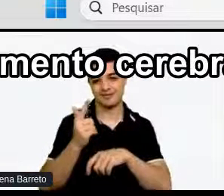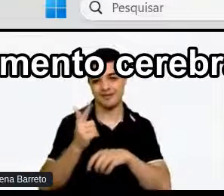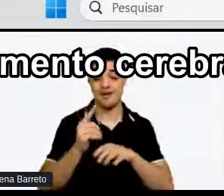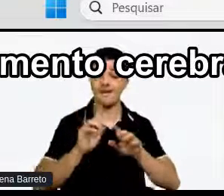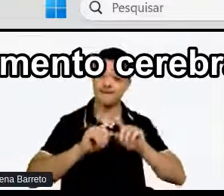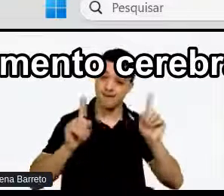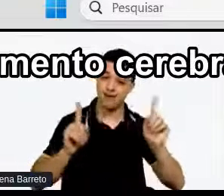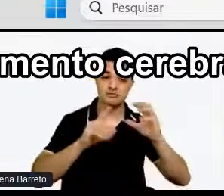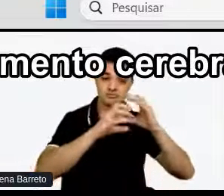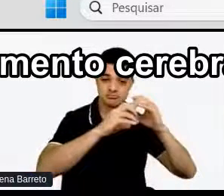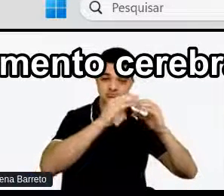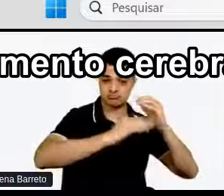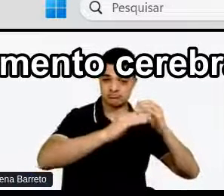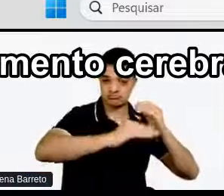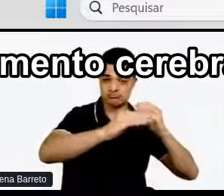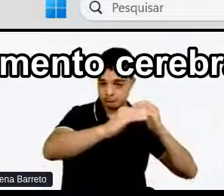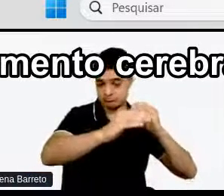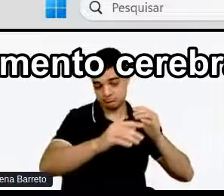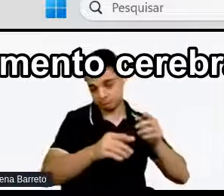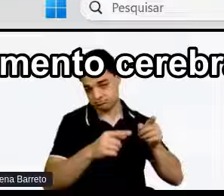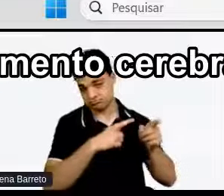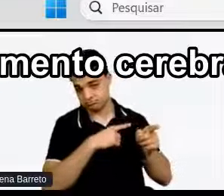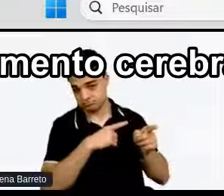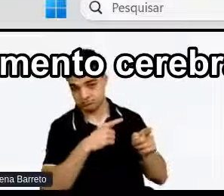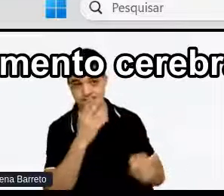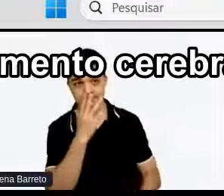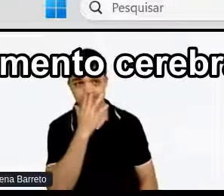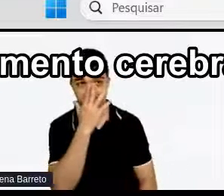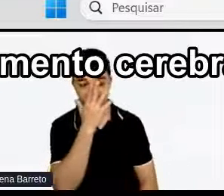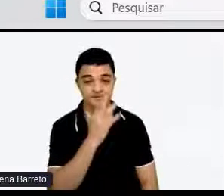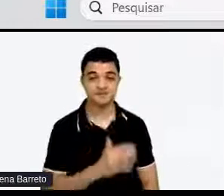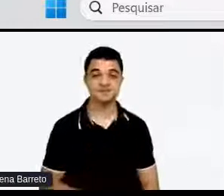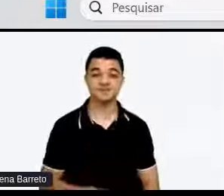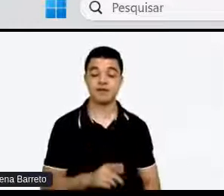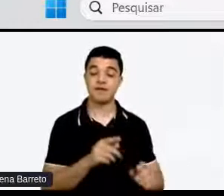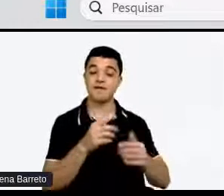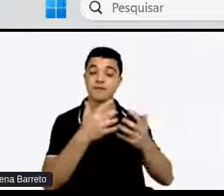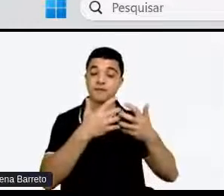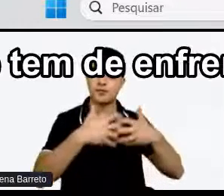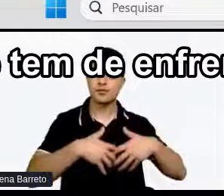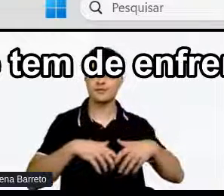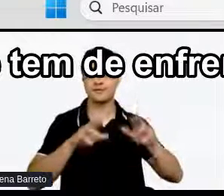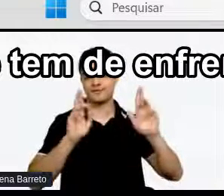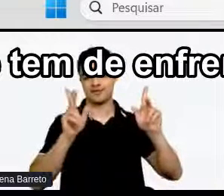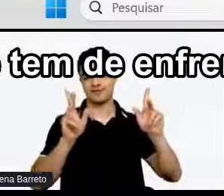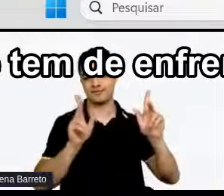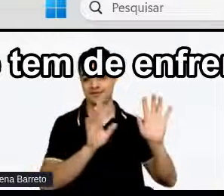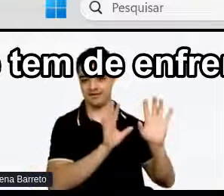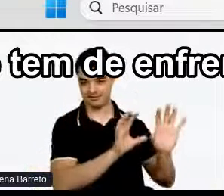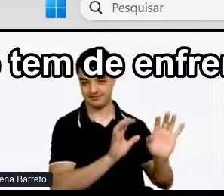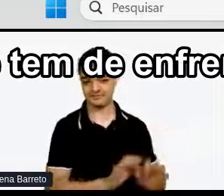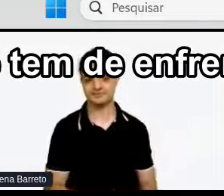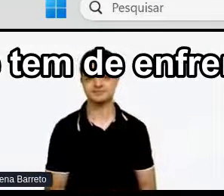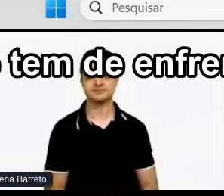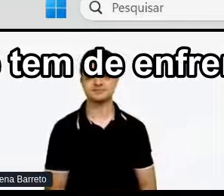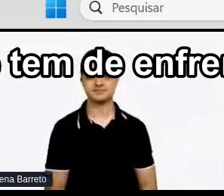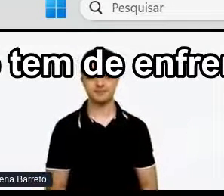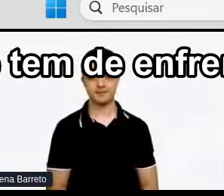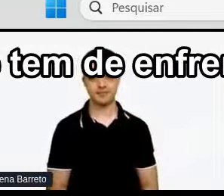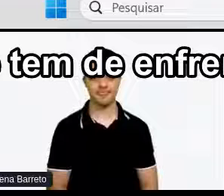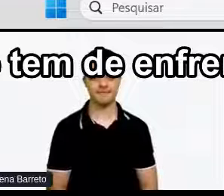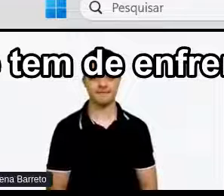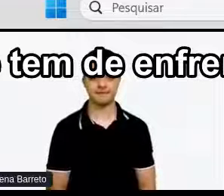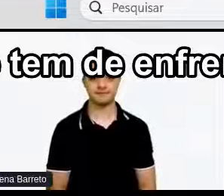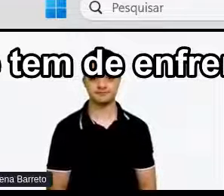É um funcionamento Cerebral existencial Que ele é diferente Riscos que a gente tem De enfrentar